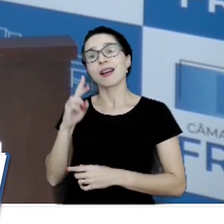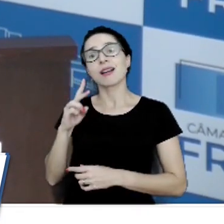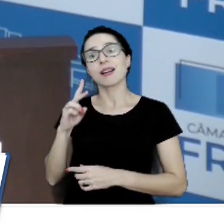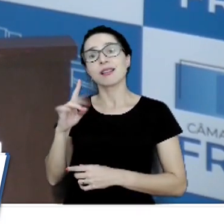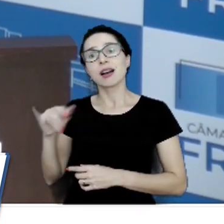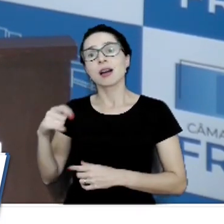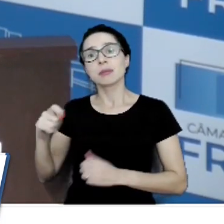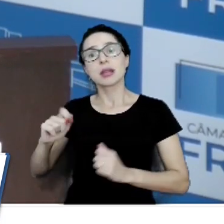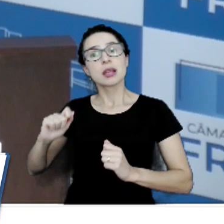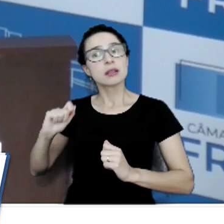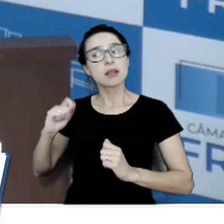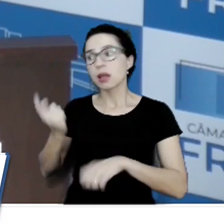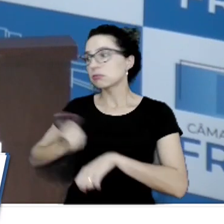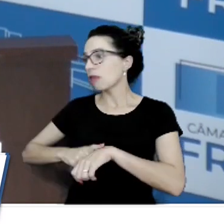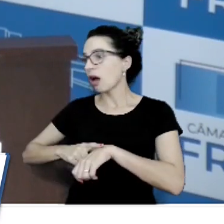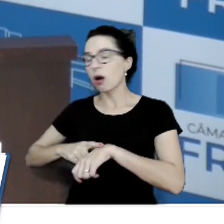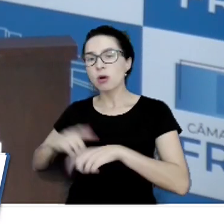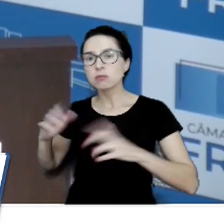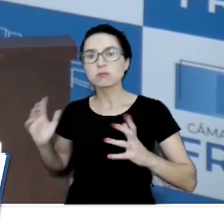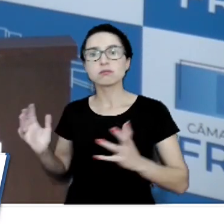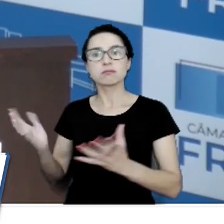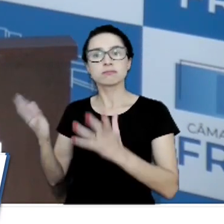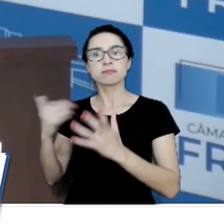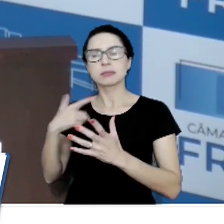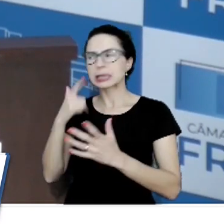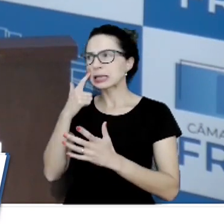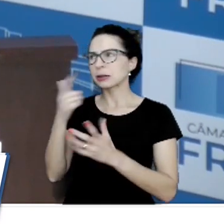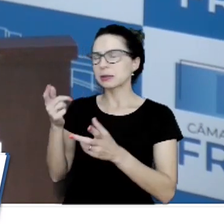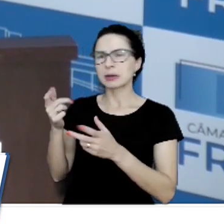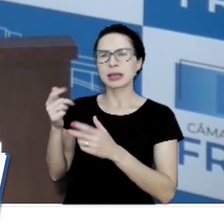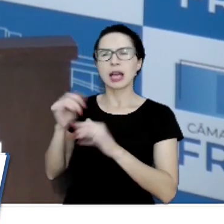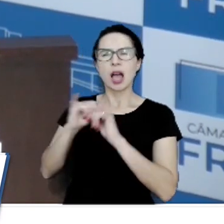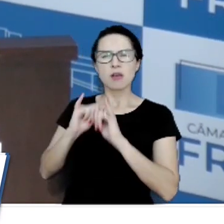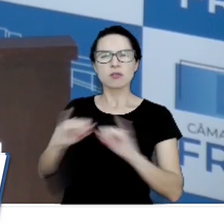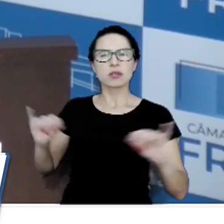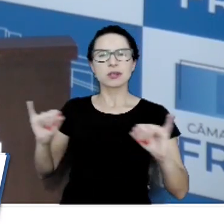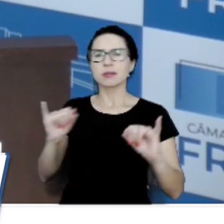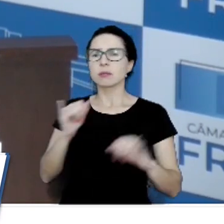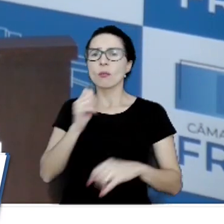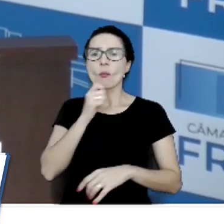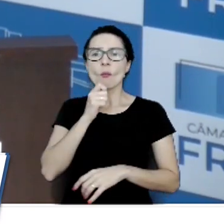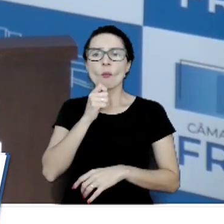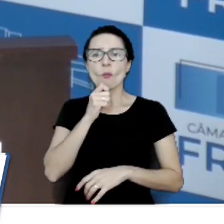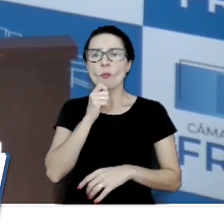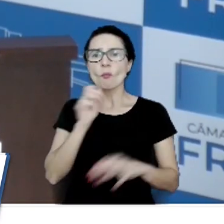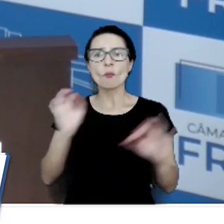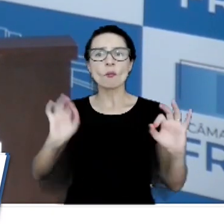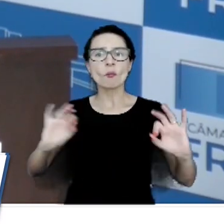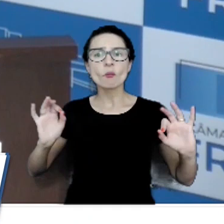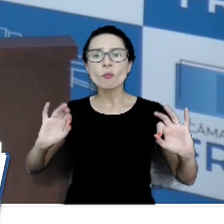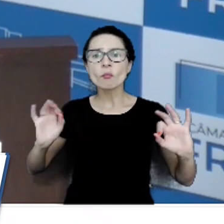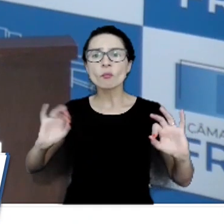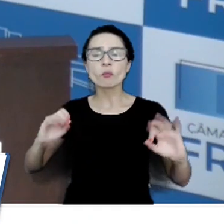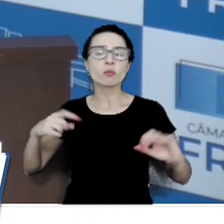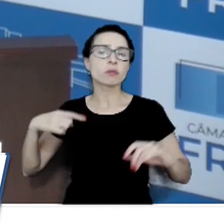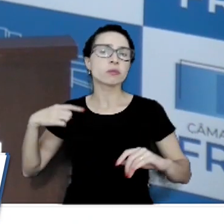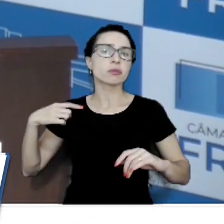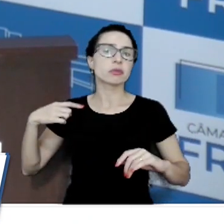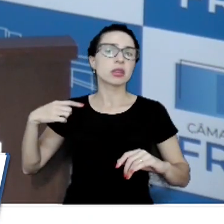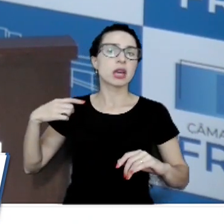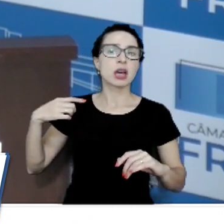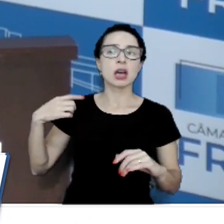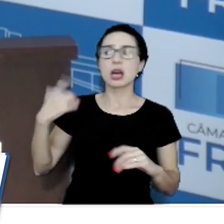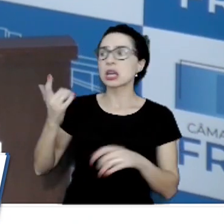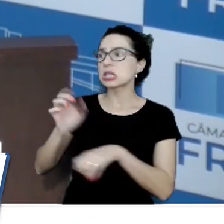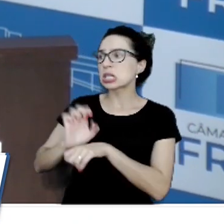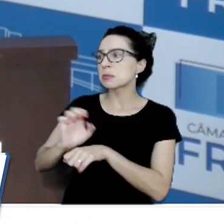ação imediata, pelo que eu acompanhei dos noticiários, eu não vi nada, nenhum parlamentar em nível do estado de São